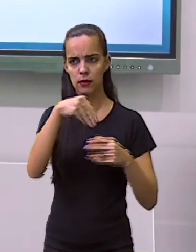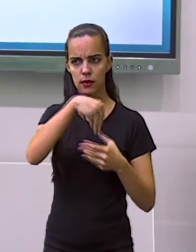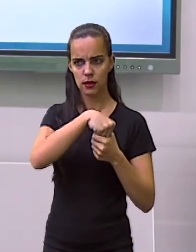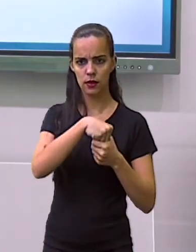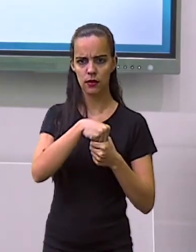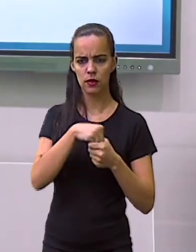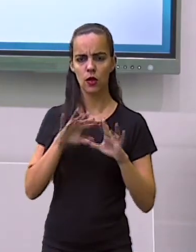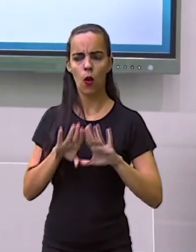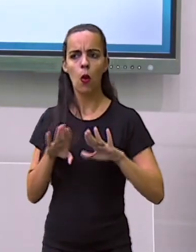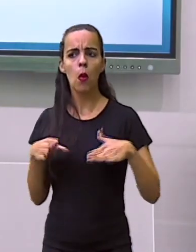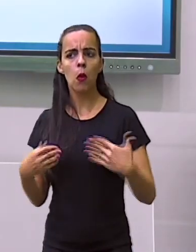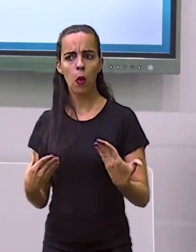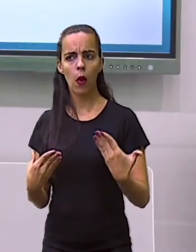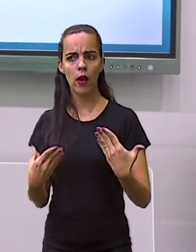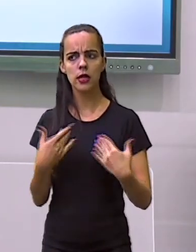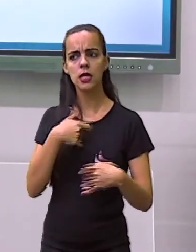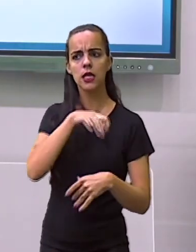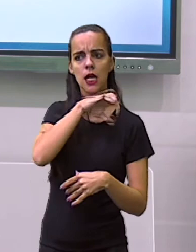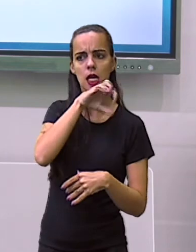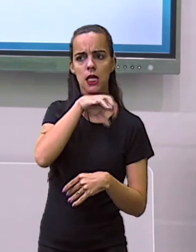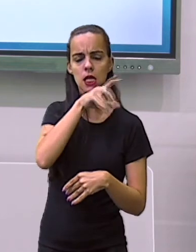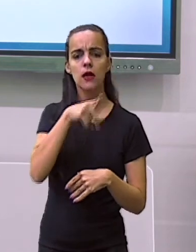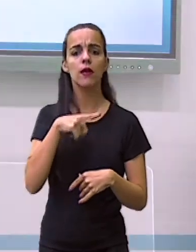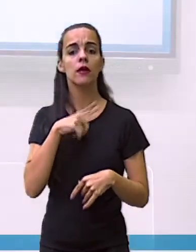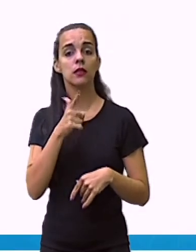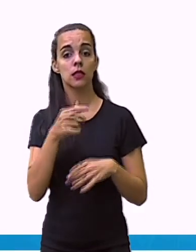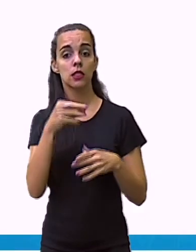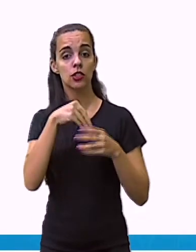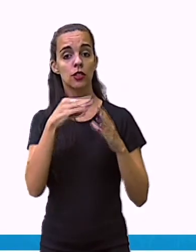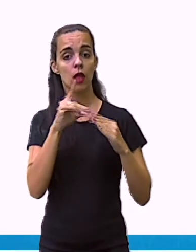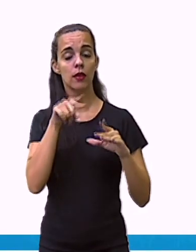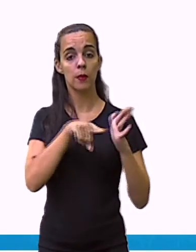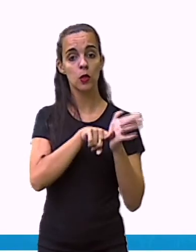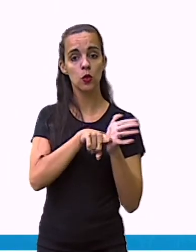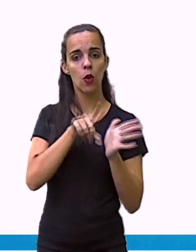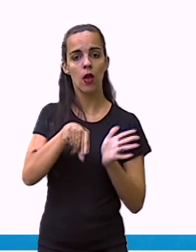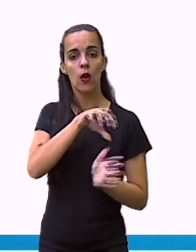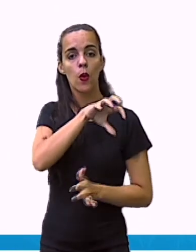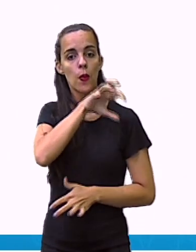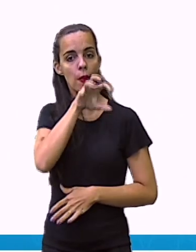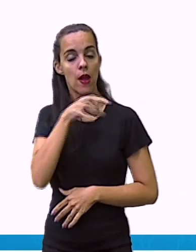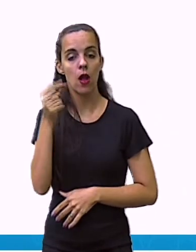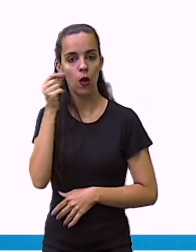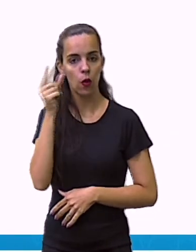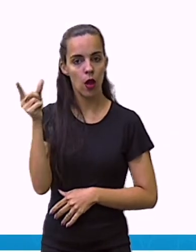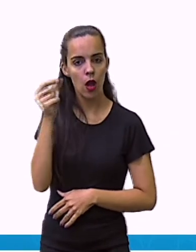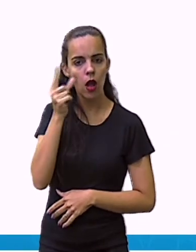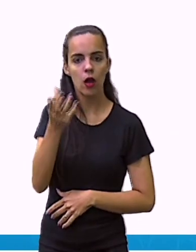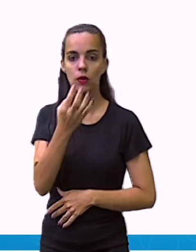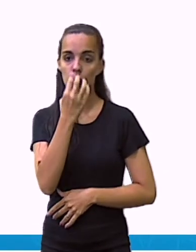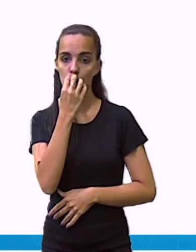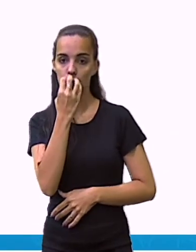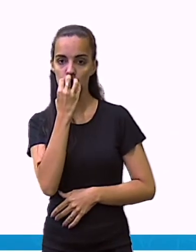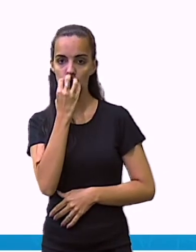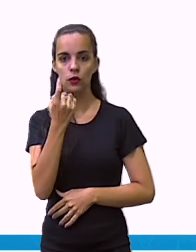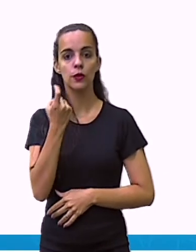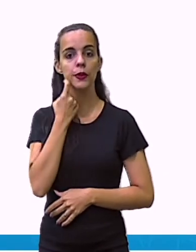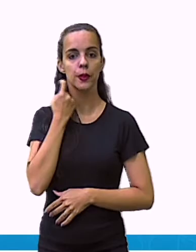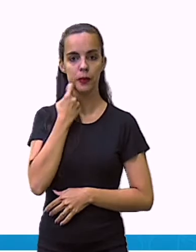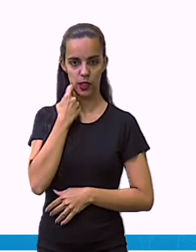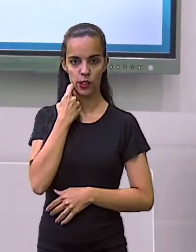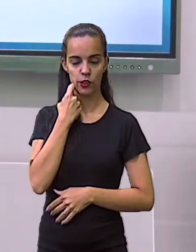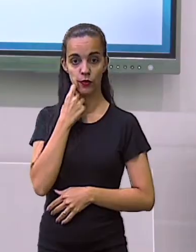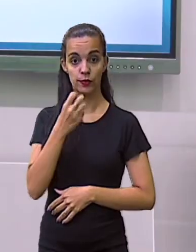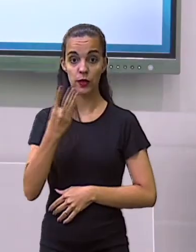esses animais de estimação? O gato, o cachorro e o peixe.